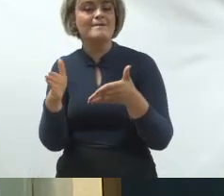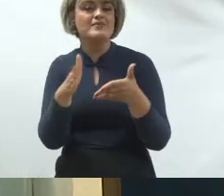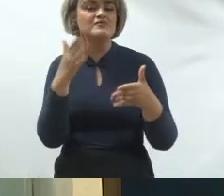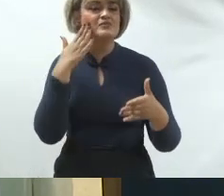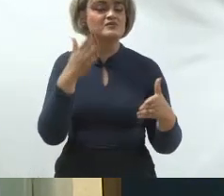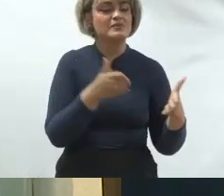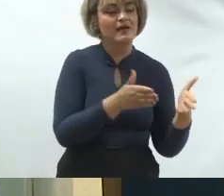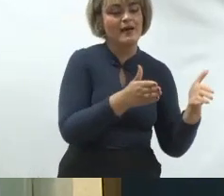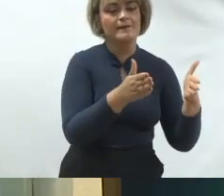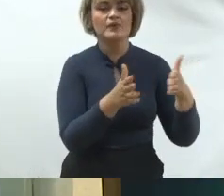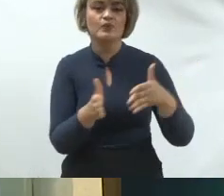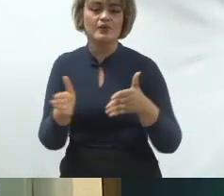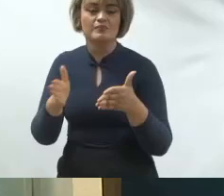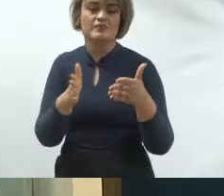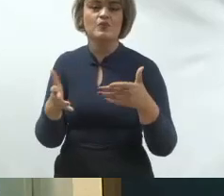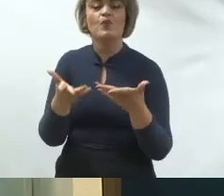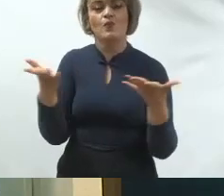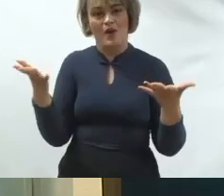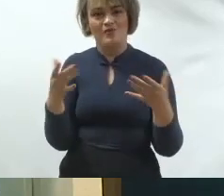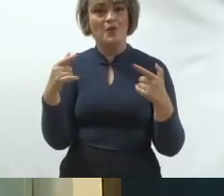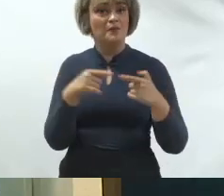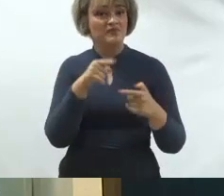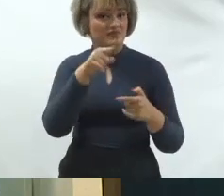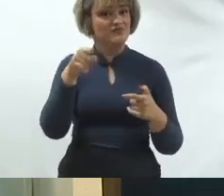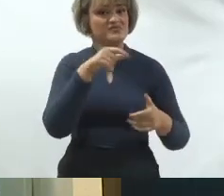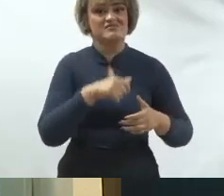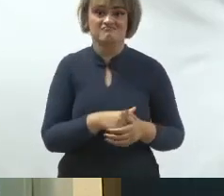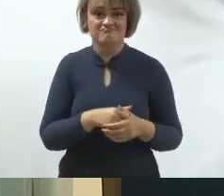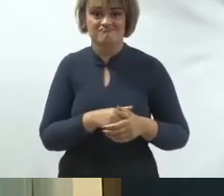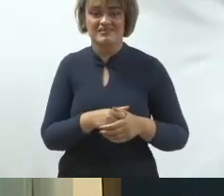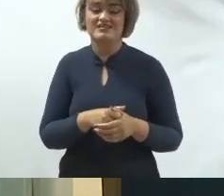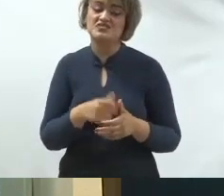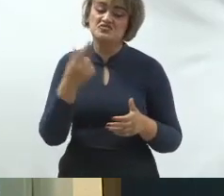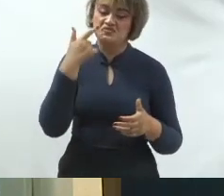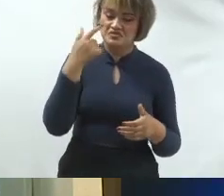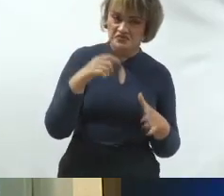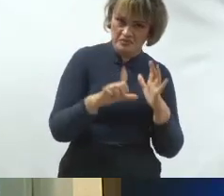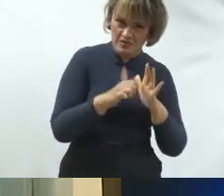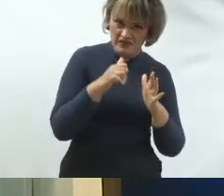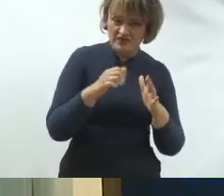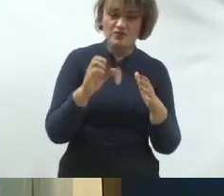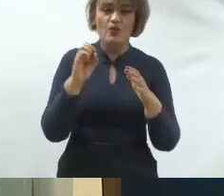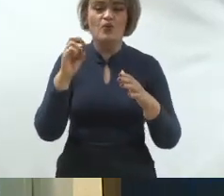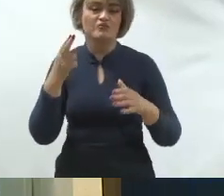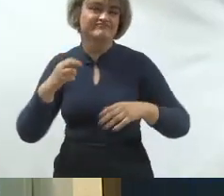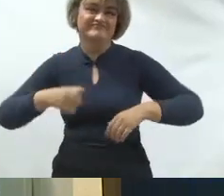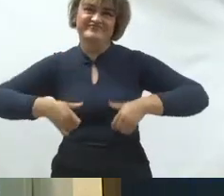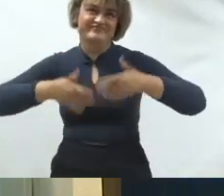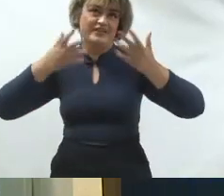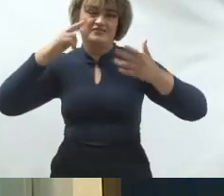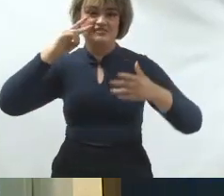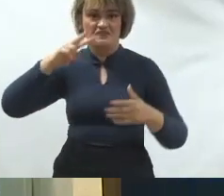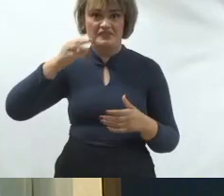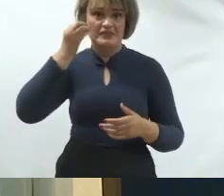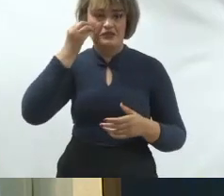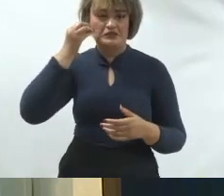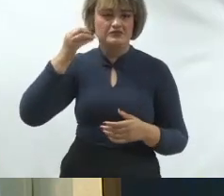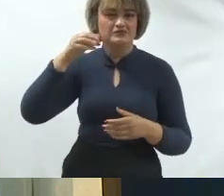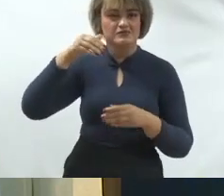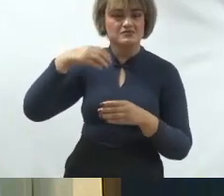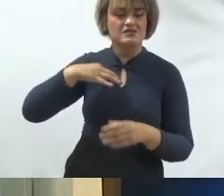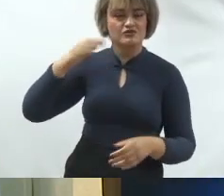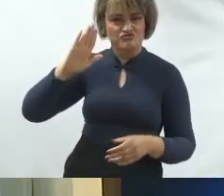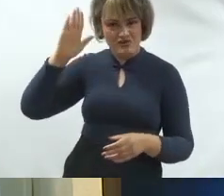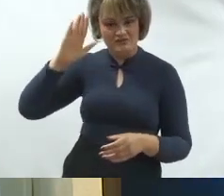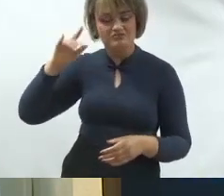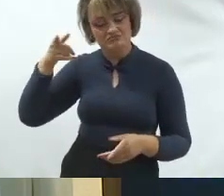campanha e vai servir para todos vocês que estão em casa, sejam vocês que estão lançando pela primeira vez, sejam vocês que estejam saindo pela décima vez como candidatos, já com mandatos.